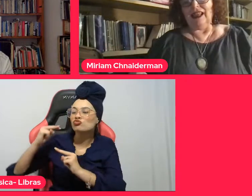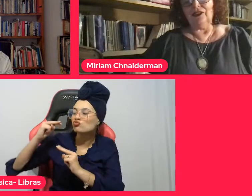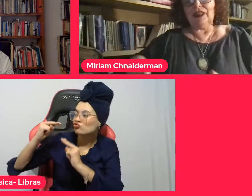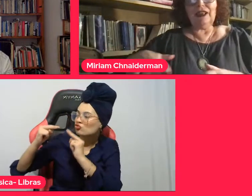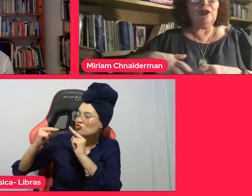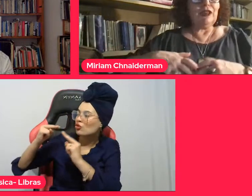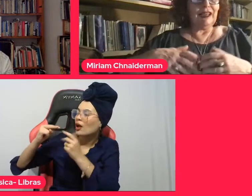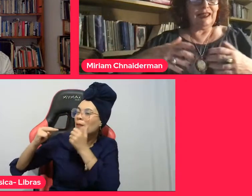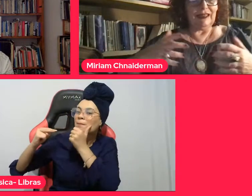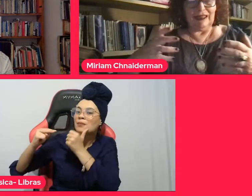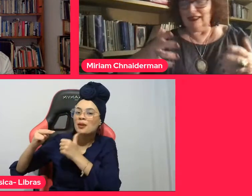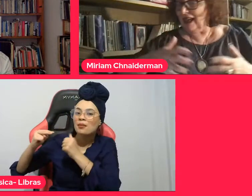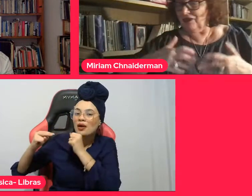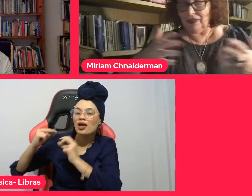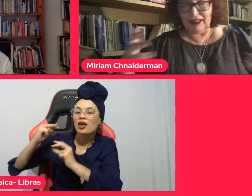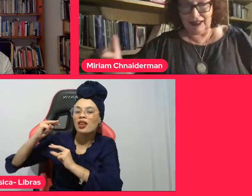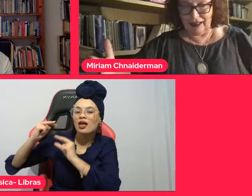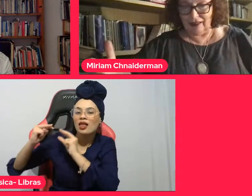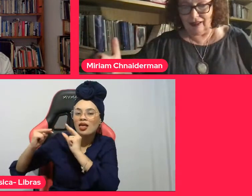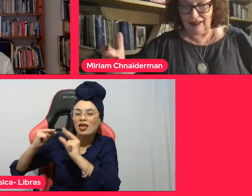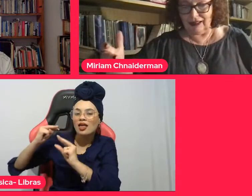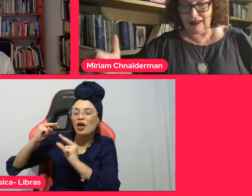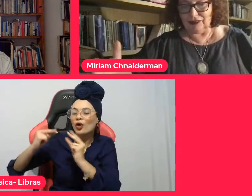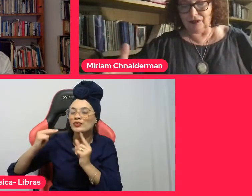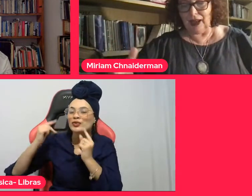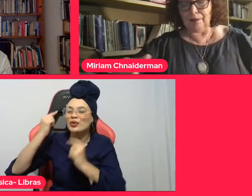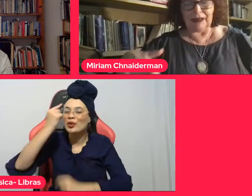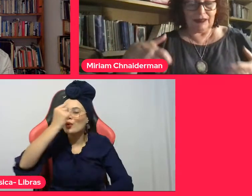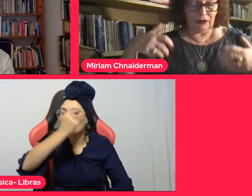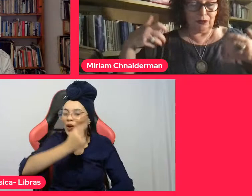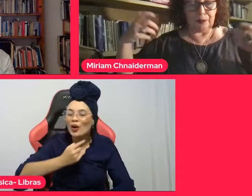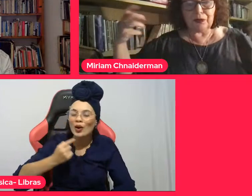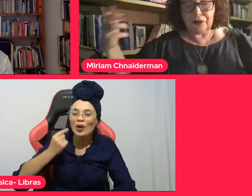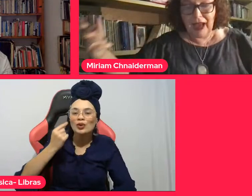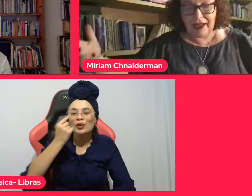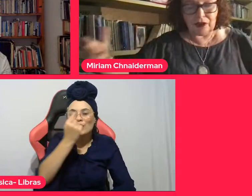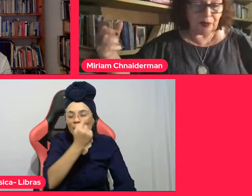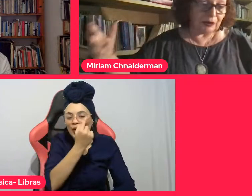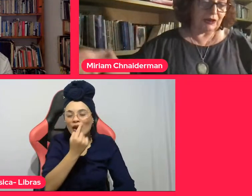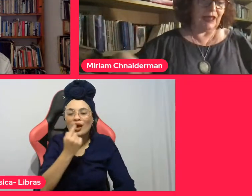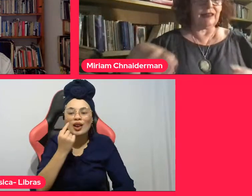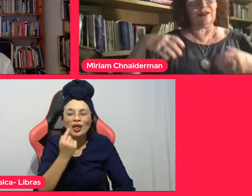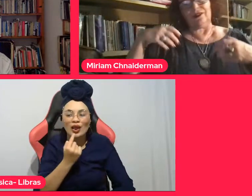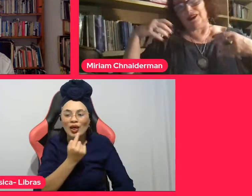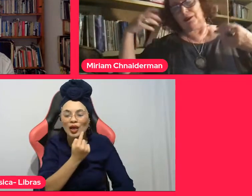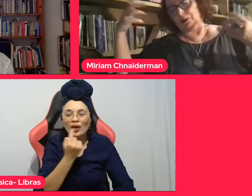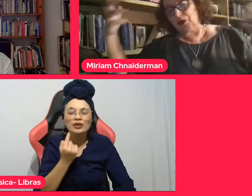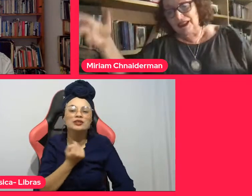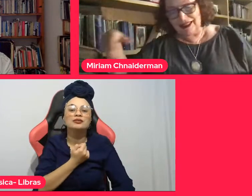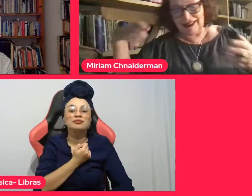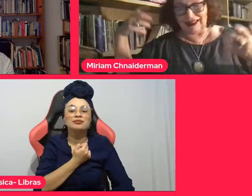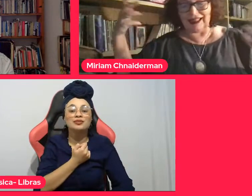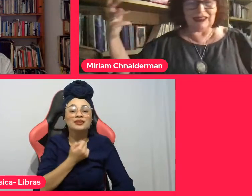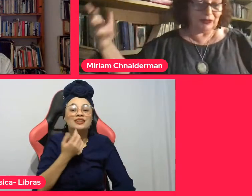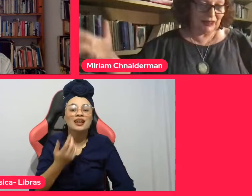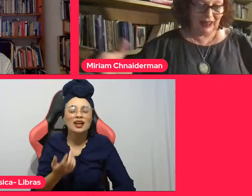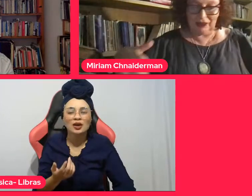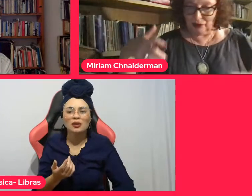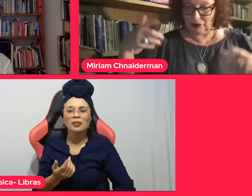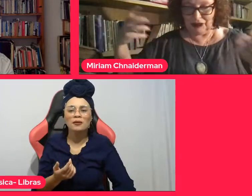E, no decorrer da vida, a gente vai passando por vários processos de muitas